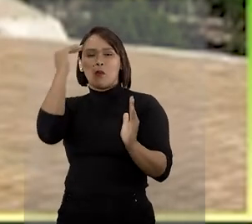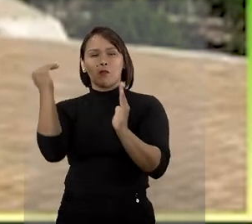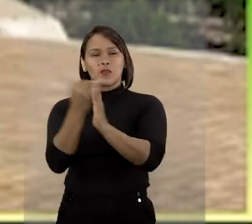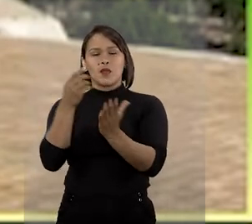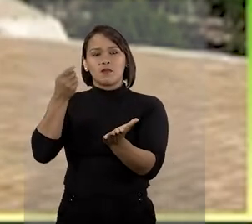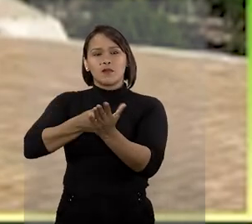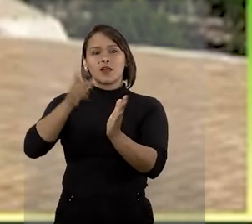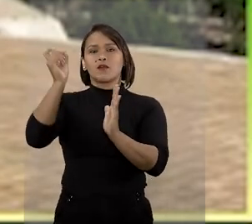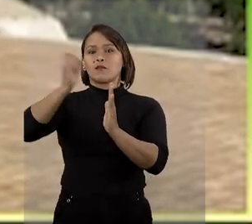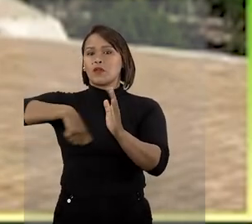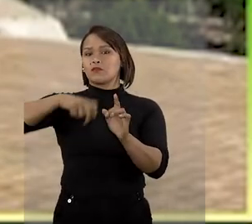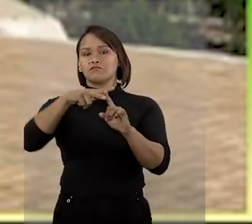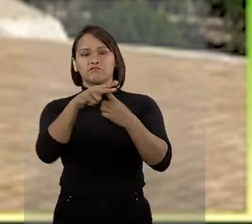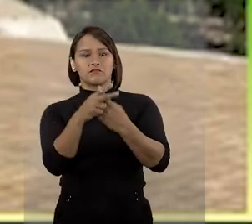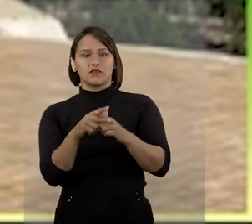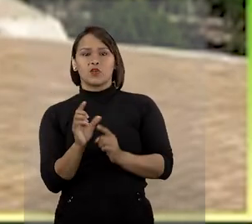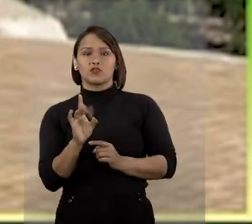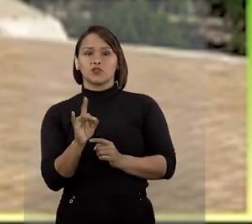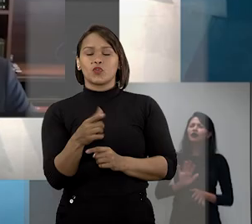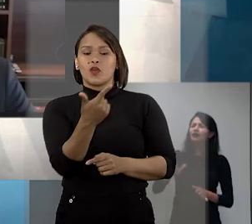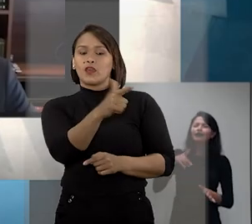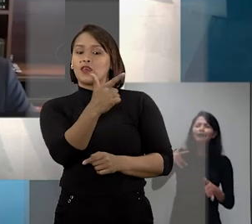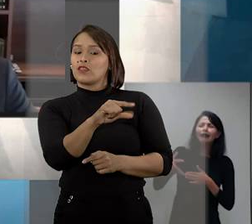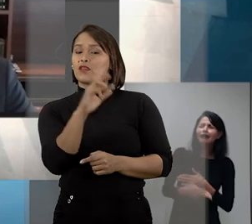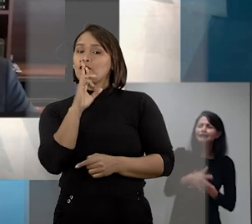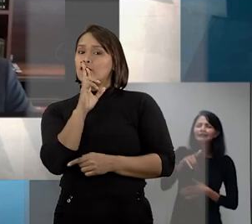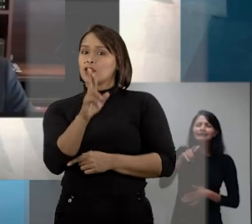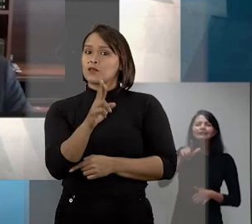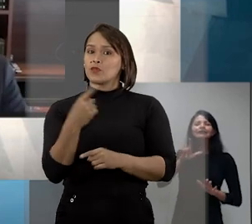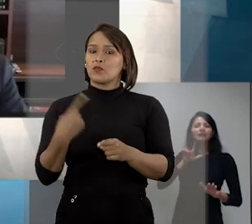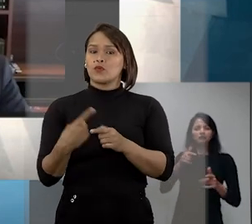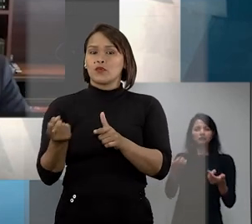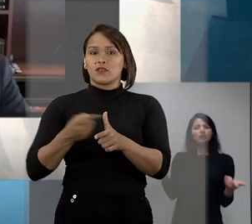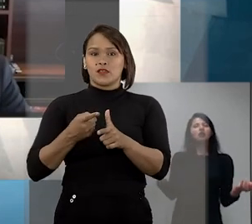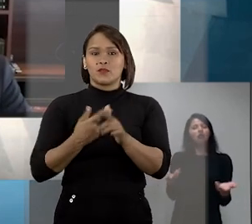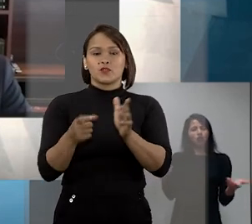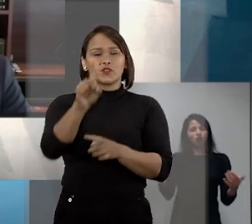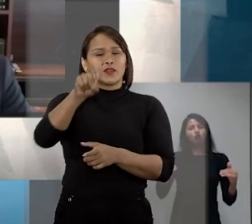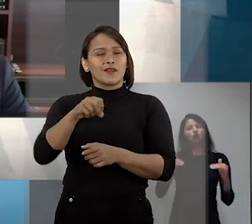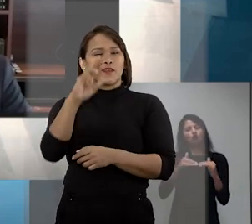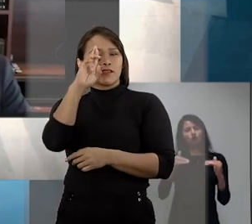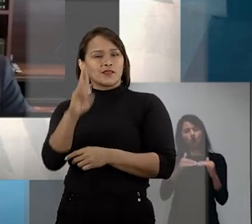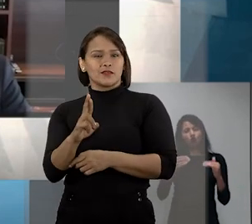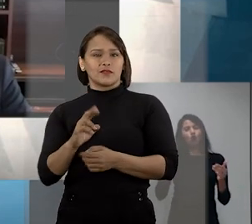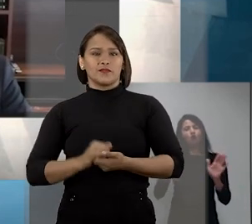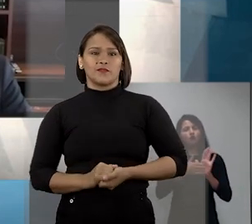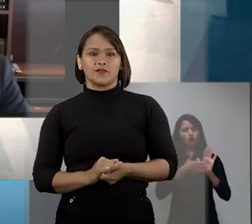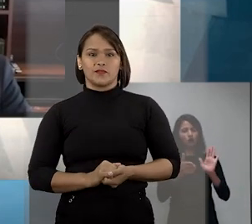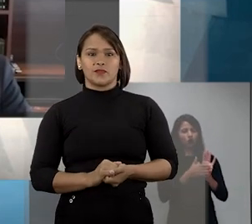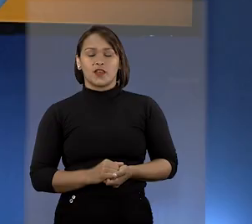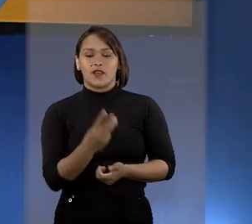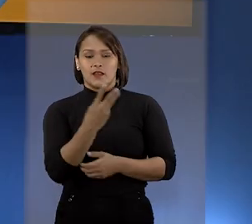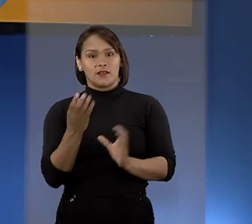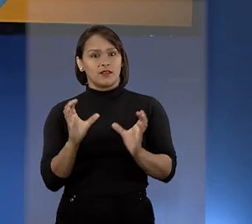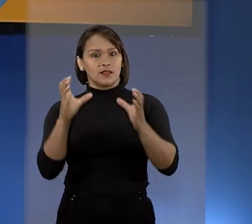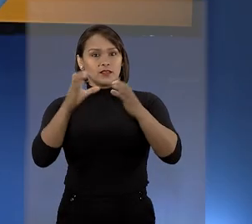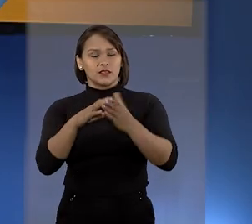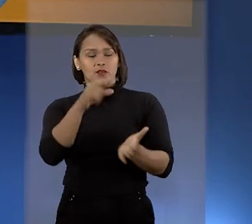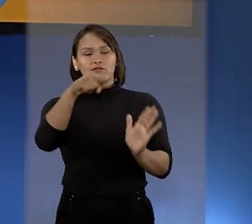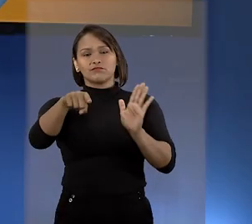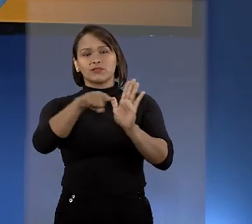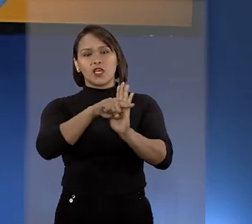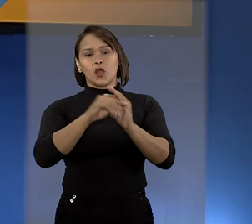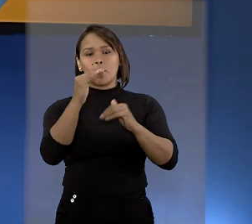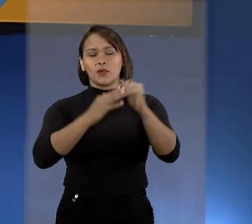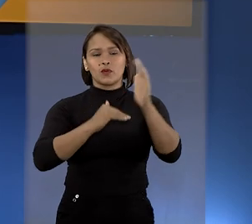obrigação de pagar uma taxa de manutenção, e não de que responderiam por débitos de antigos proprietários. A terceira